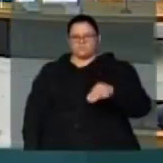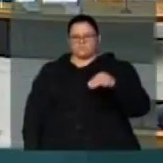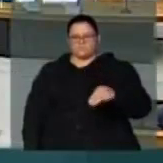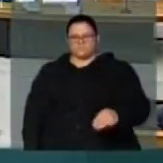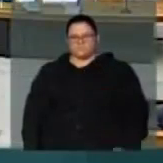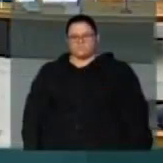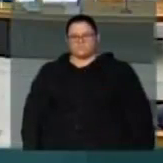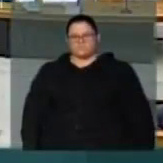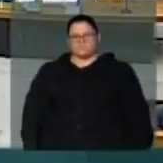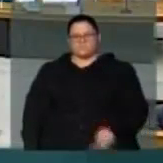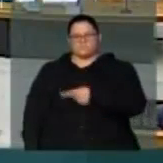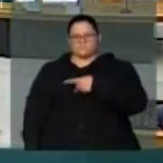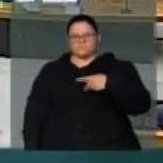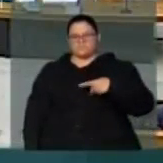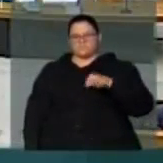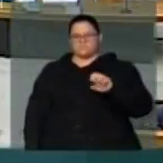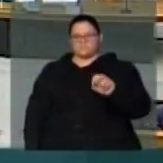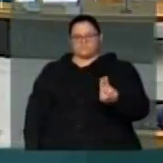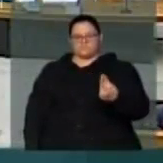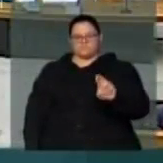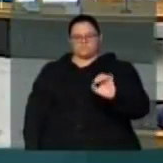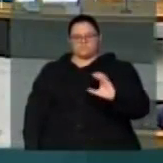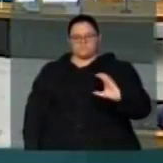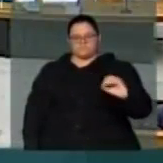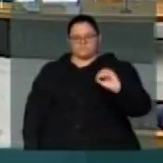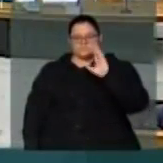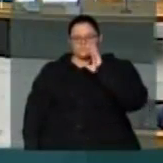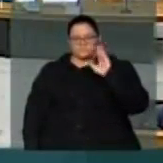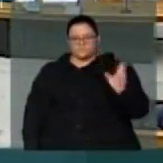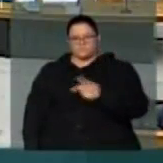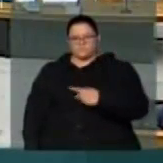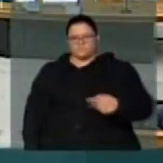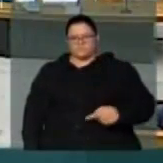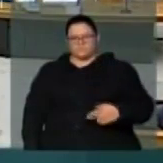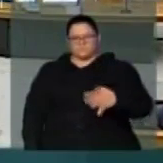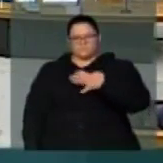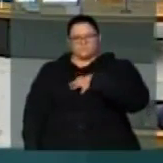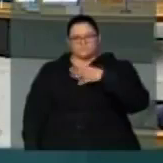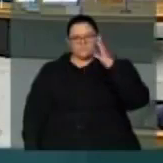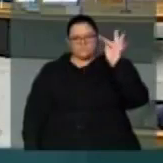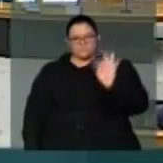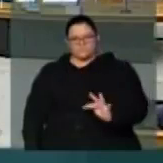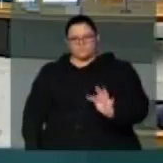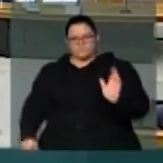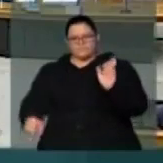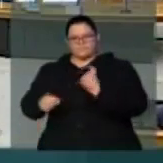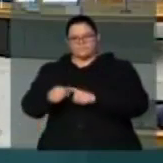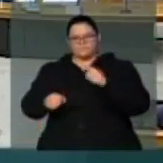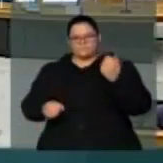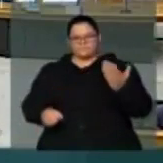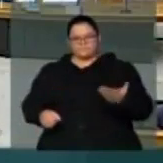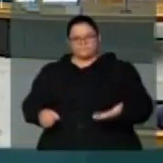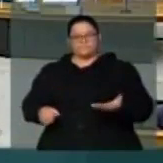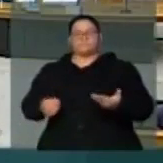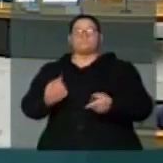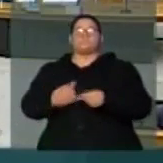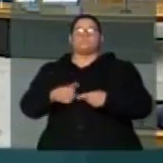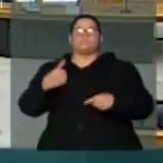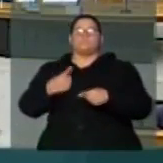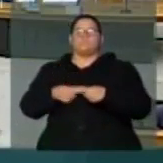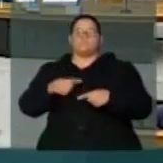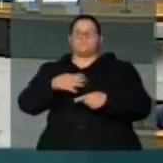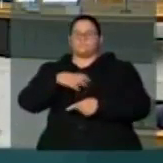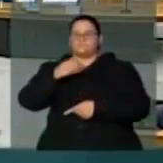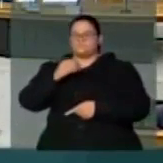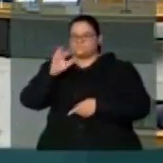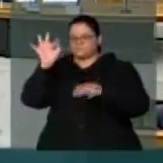O Presidente, com muita honra, volto mais uma vez ao plenário desta casa e desta feita para registrar a nossa